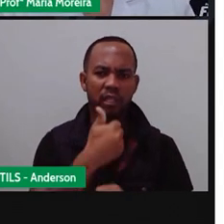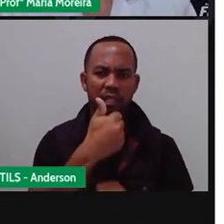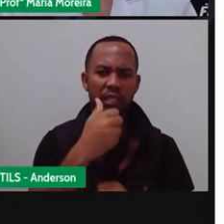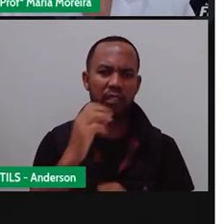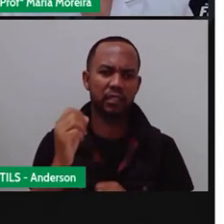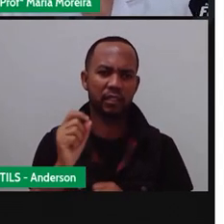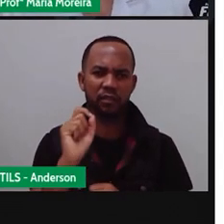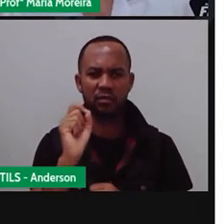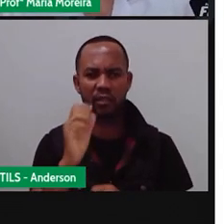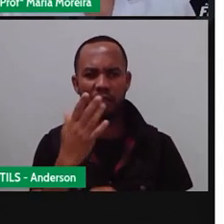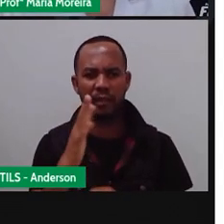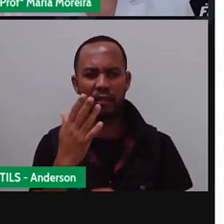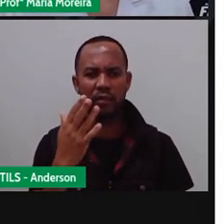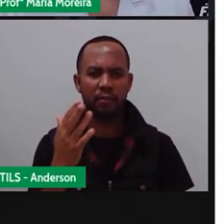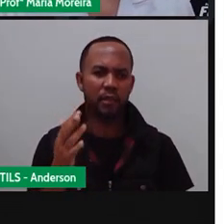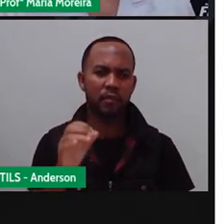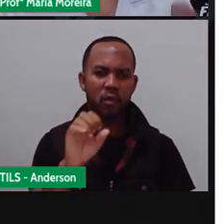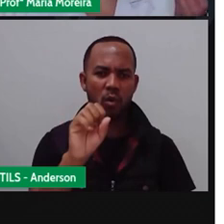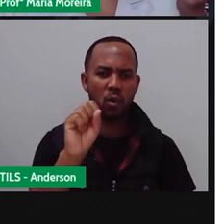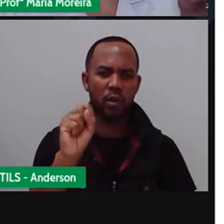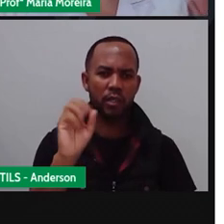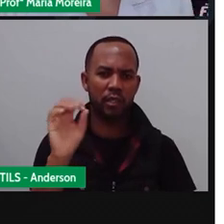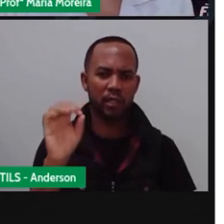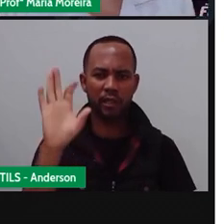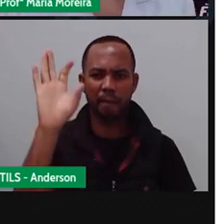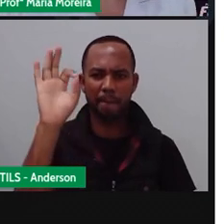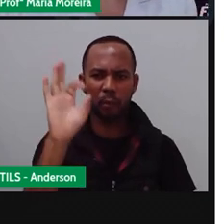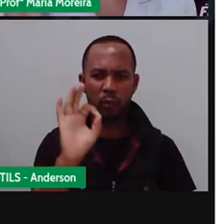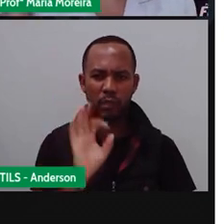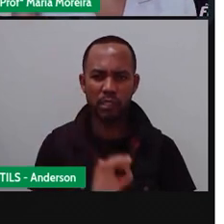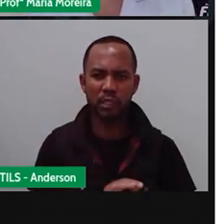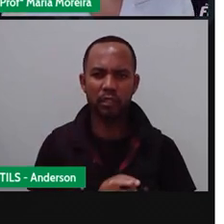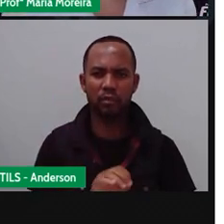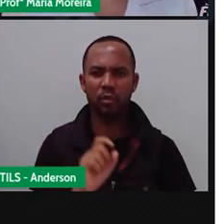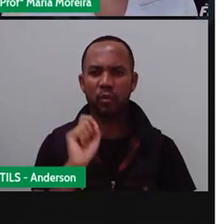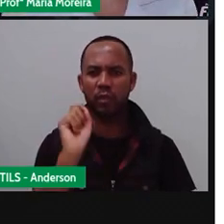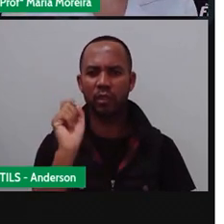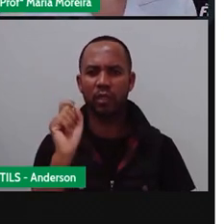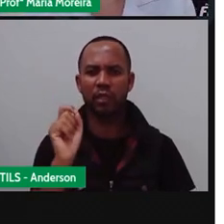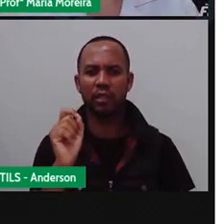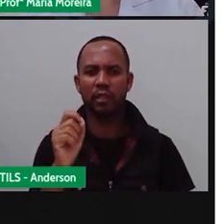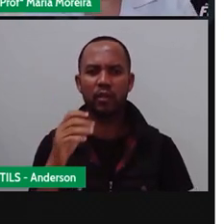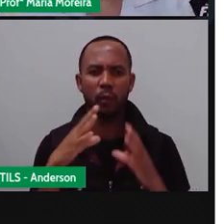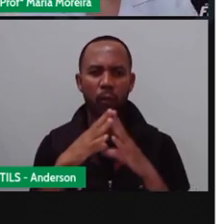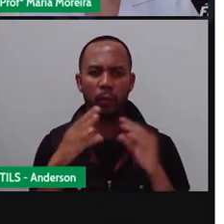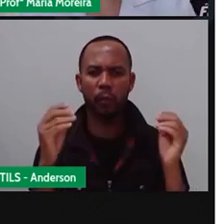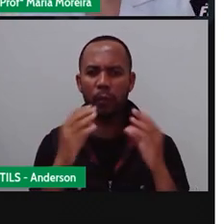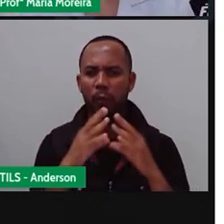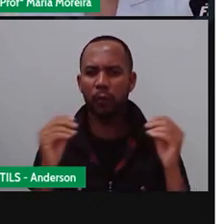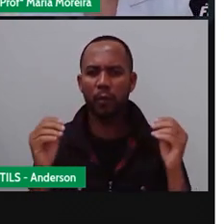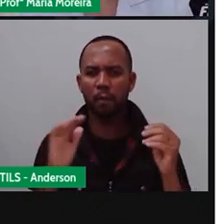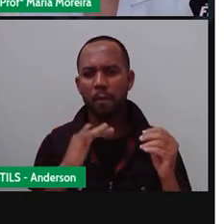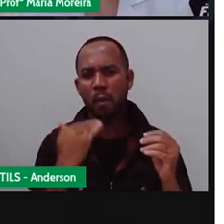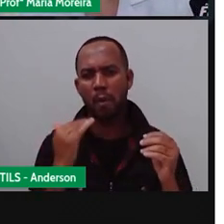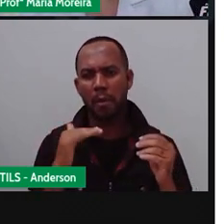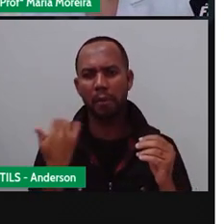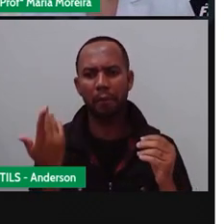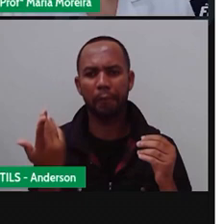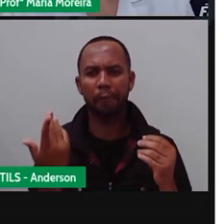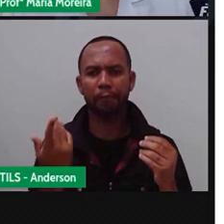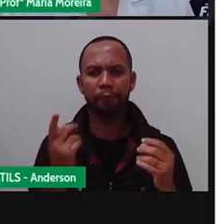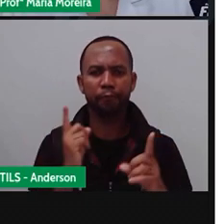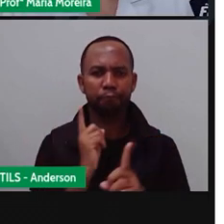80%. Ou seja, de cada 100, 80 tenham desaparecido, morrido, caso.